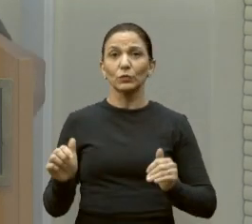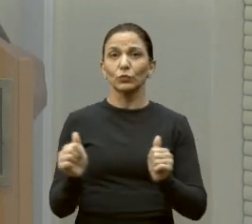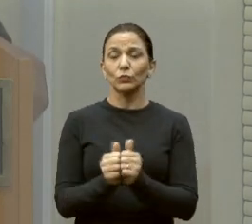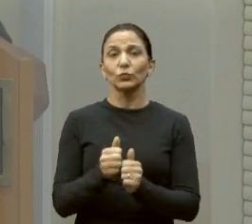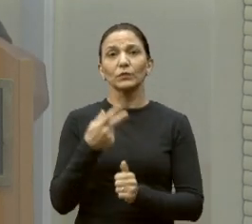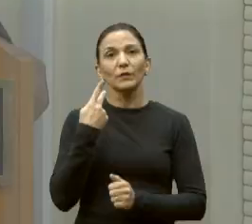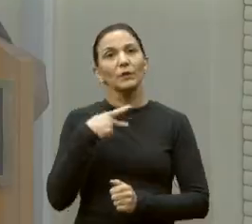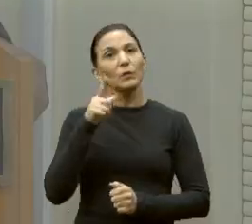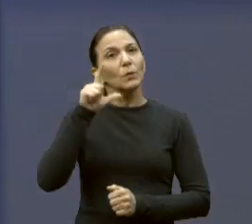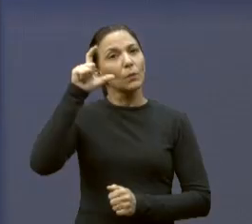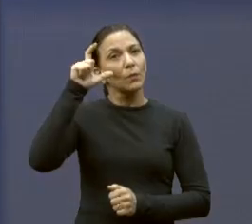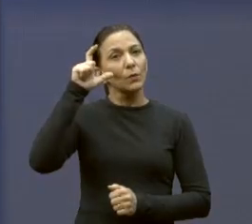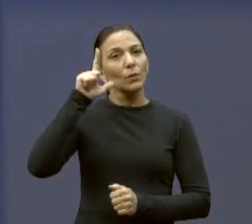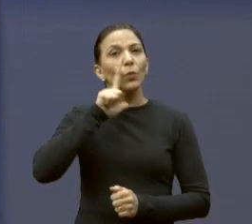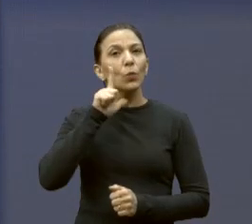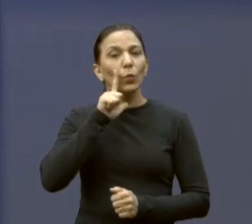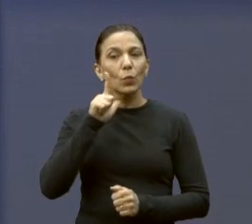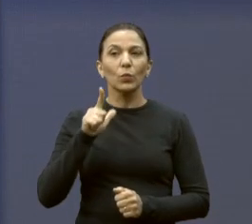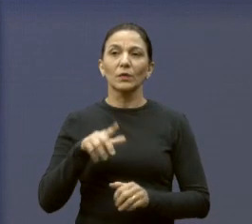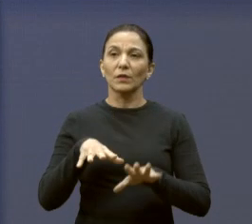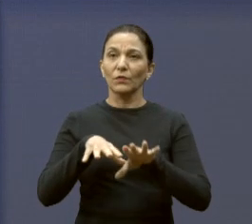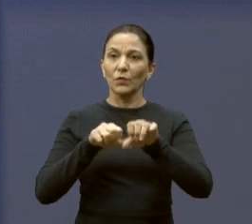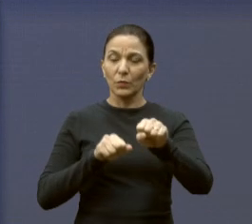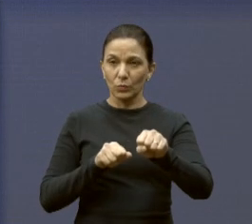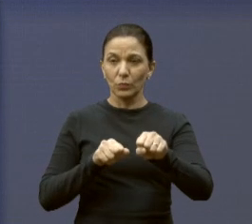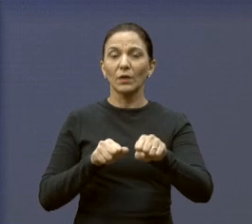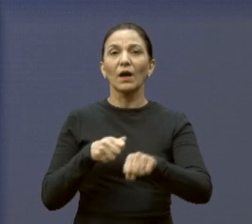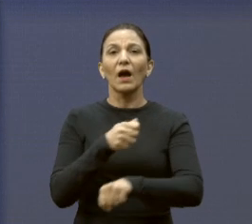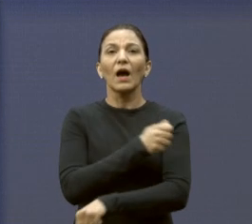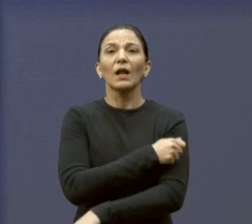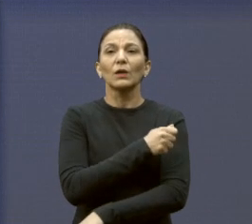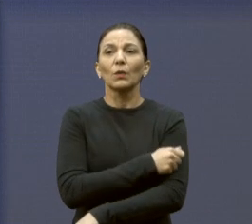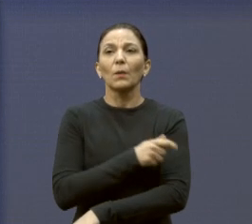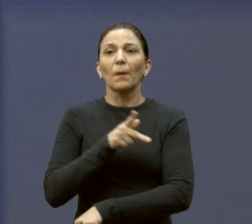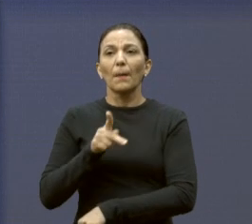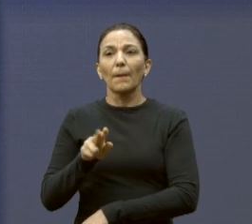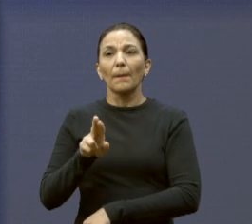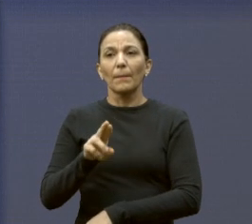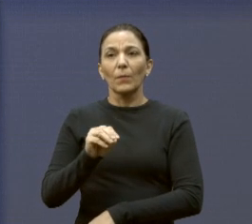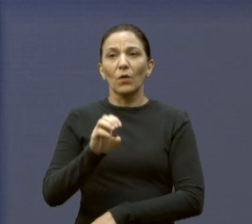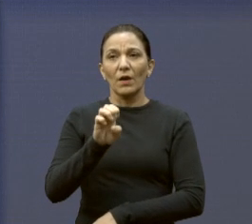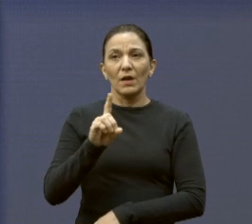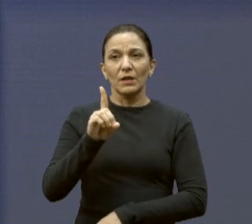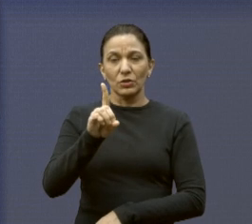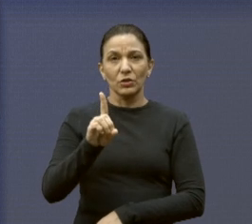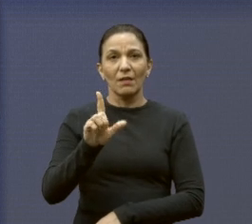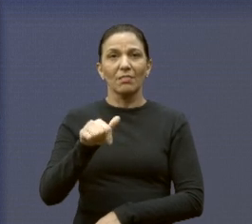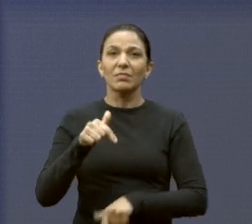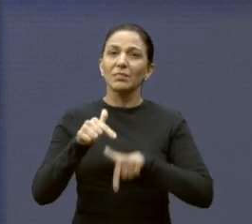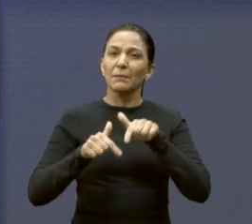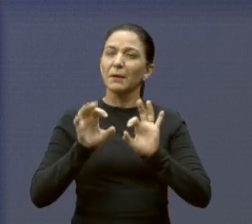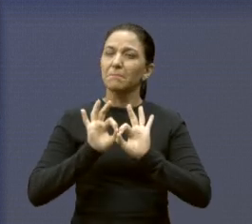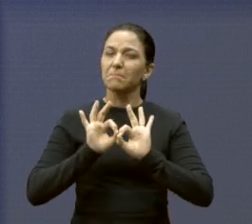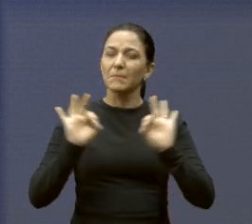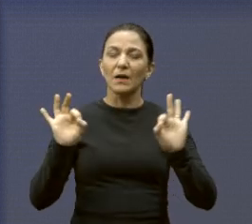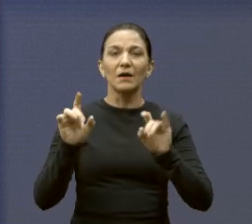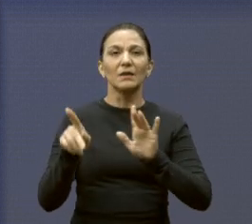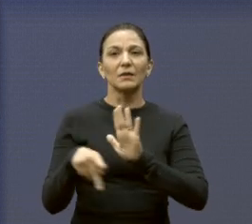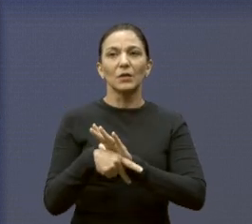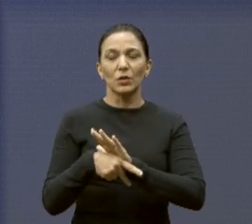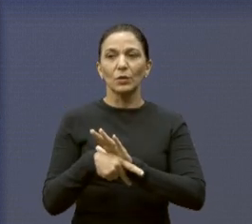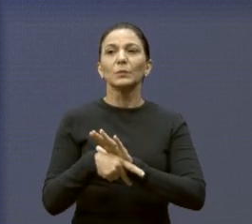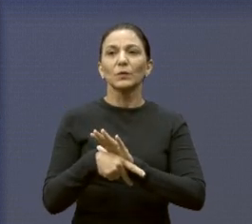vereador Lucas Greco na formatura dos alunos do ProArte. É um trabalho excepcional,